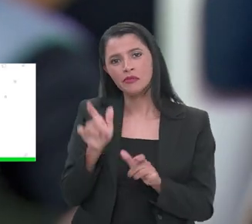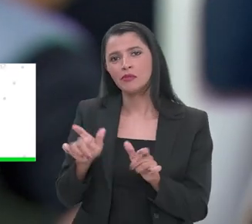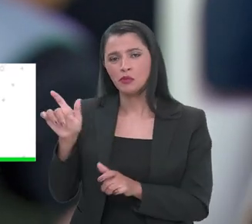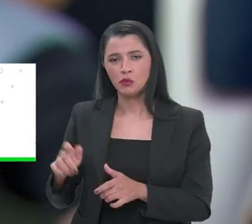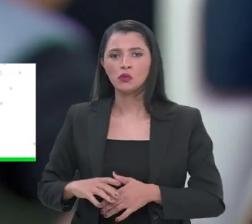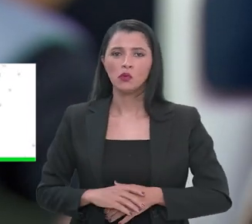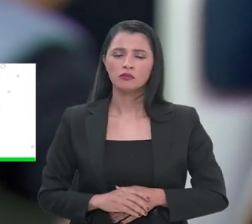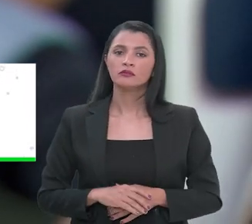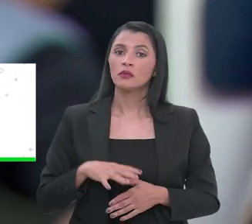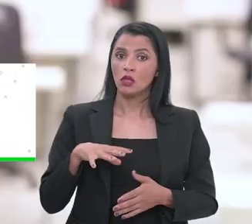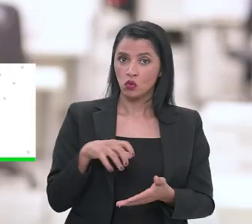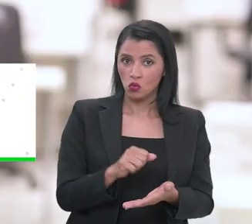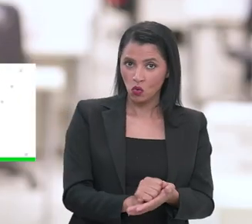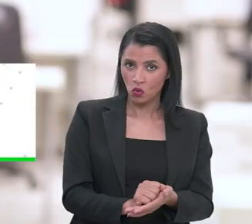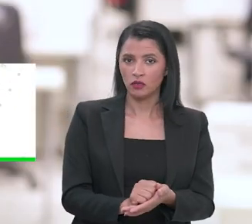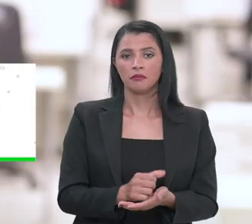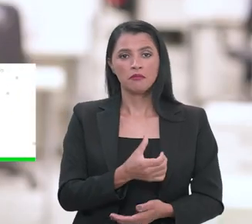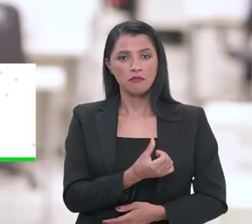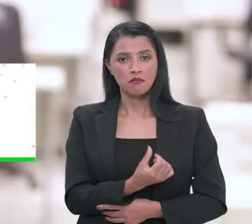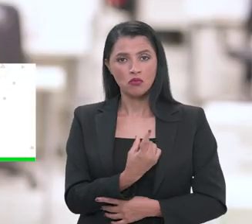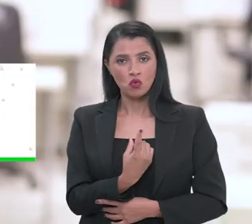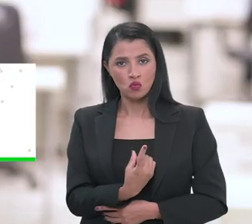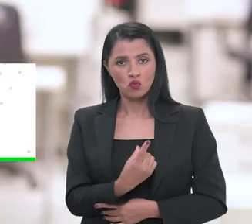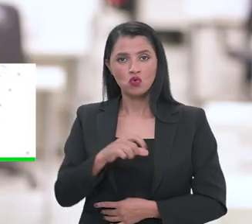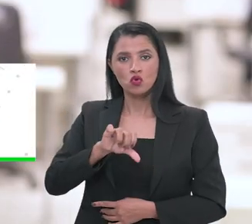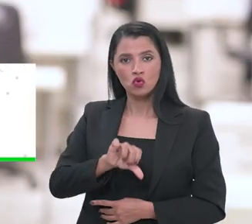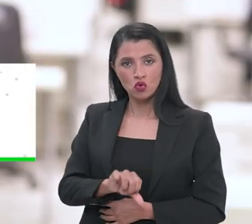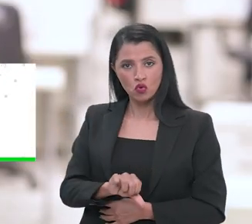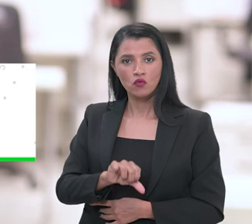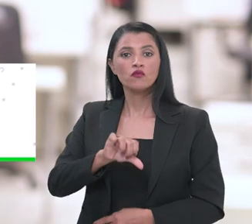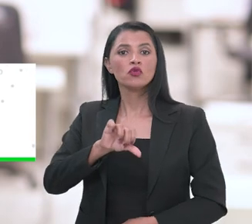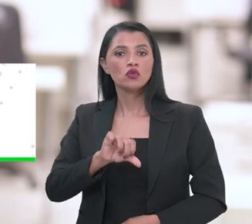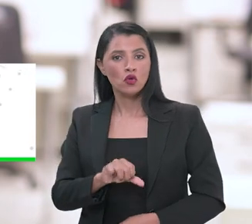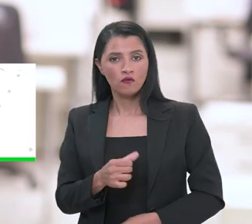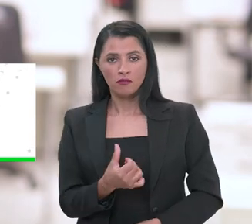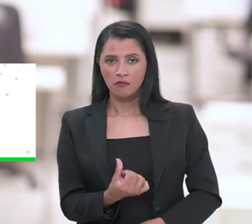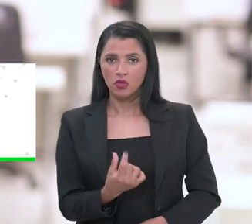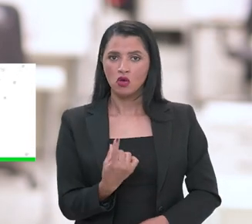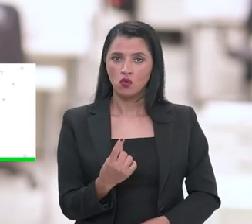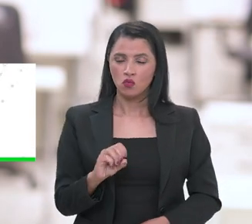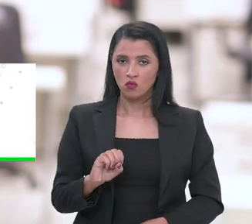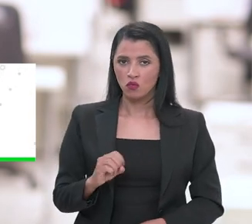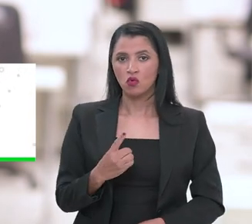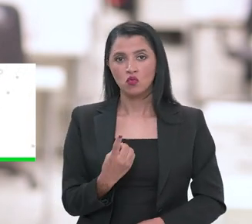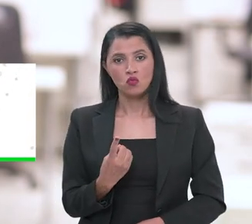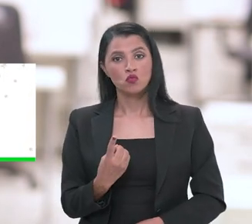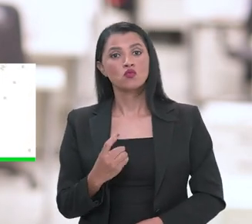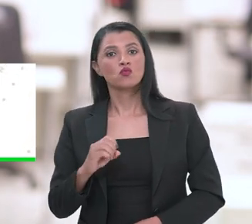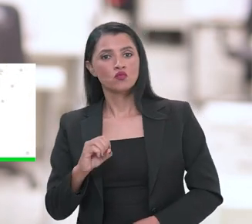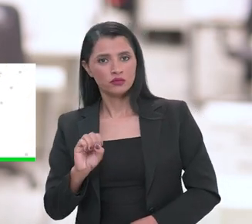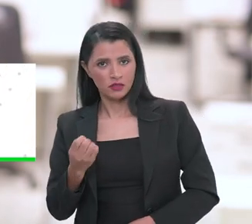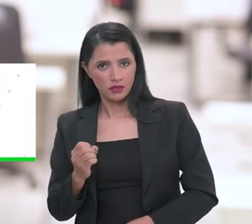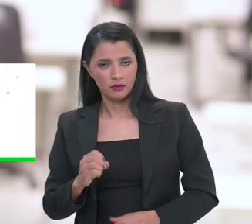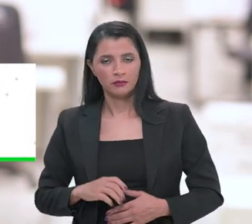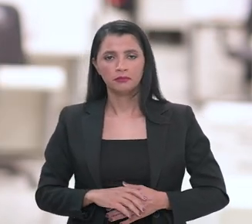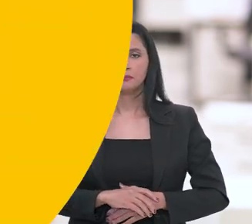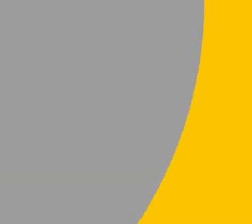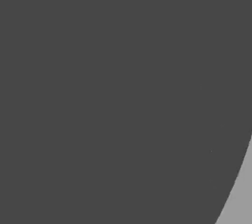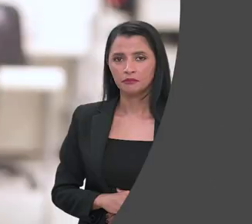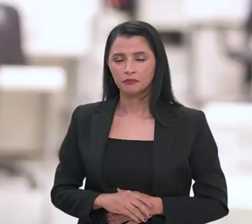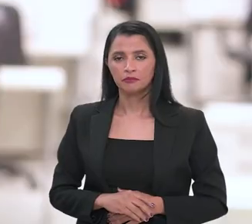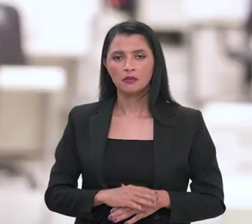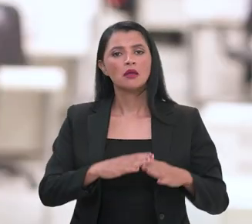rede. Anote aí, DVD 619-9610-0180.